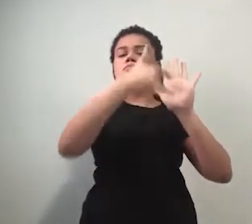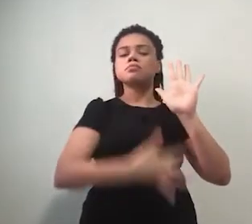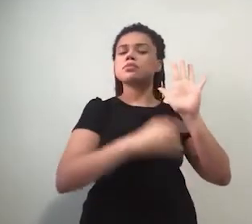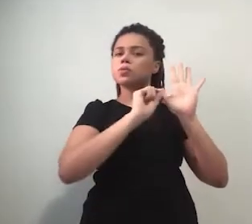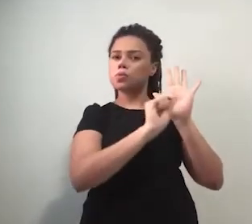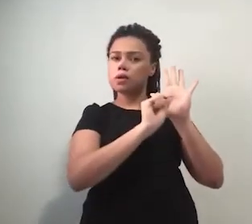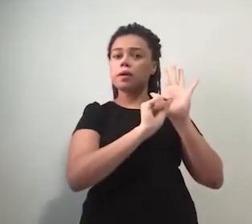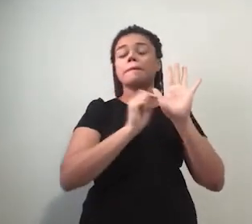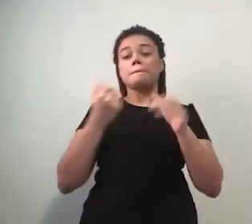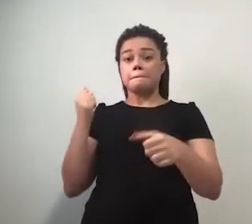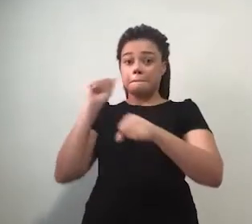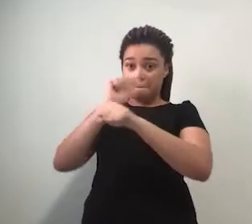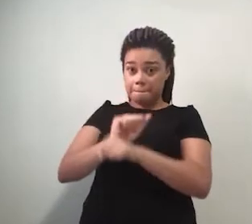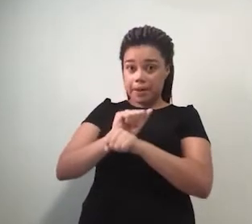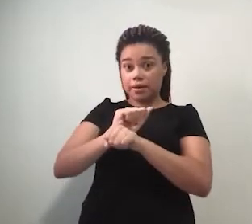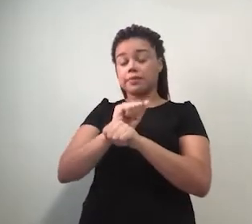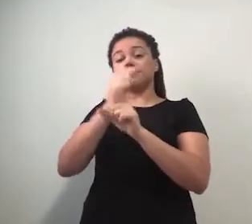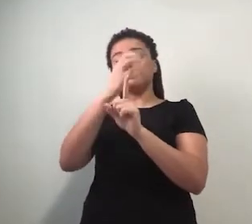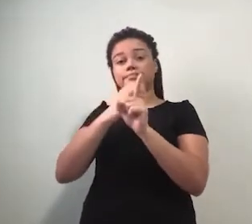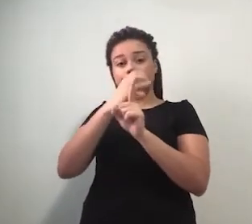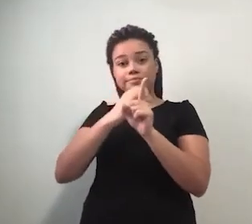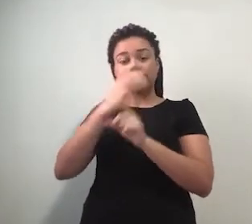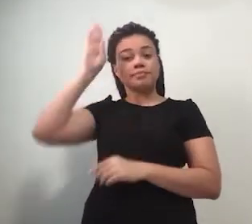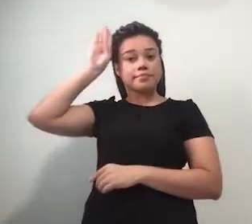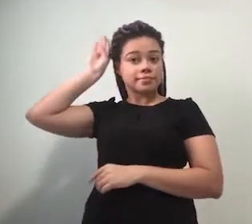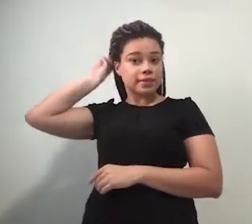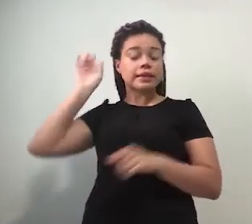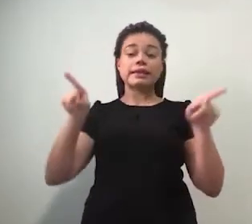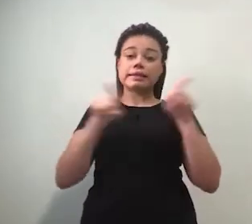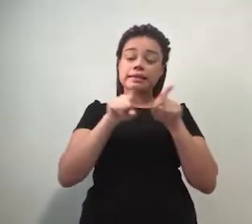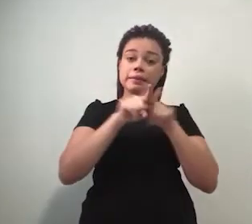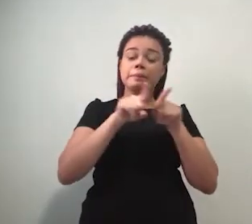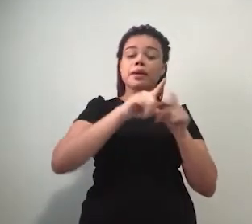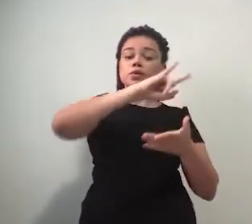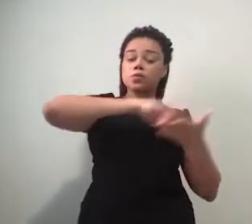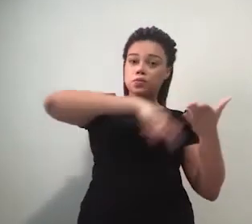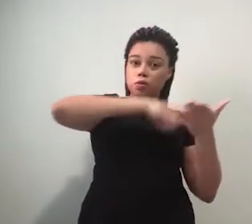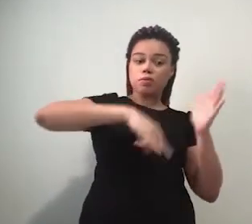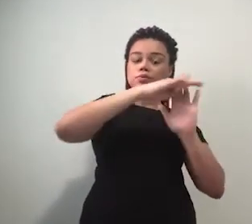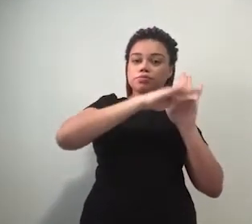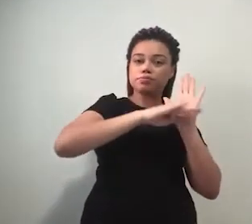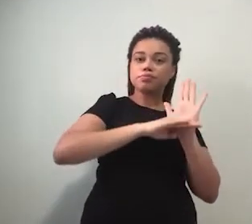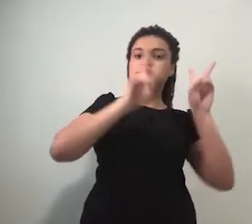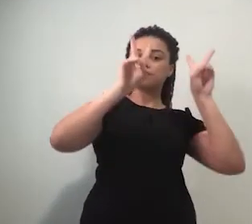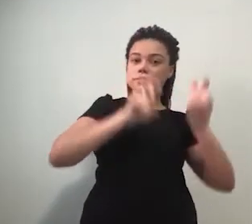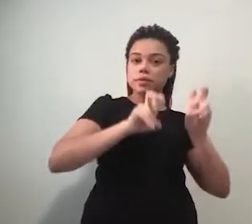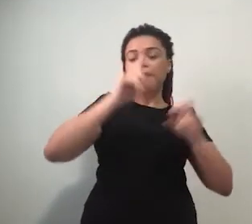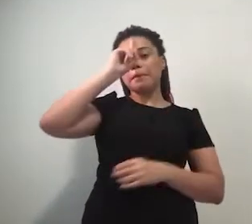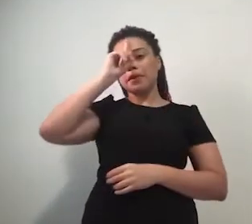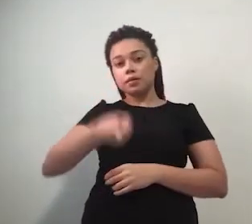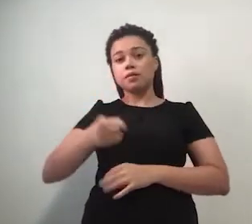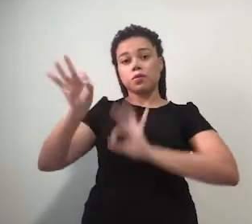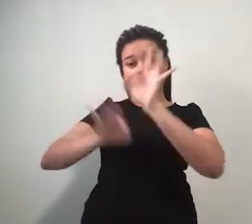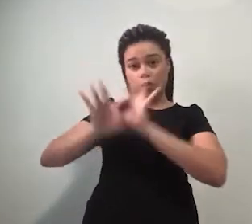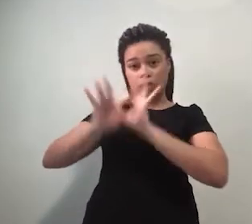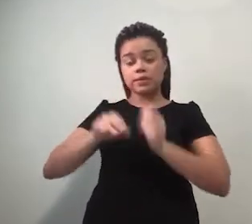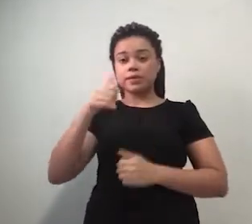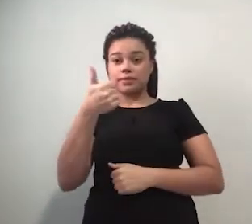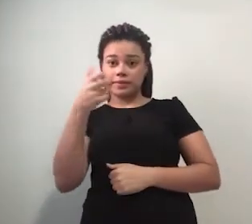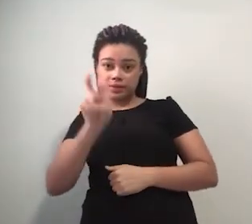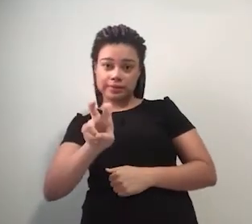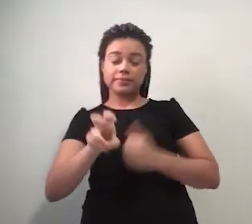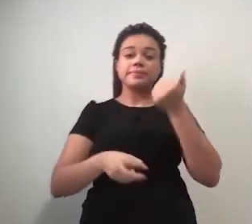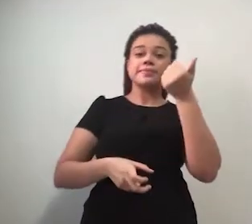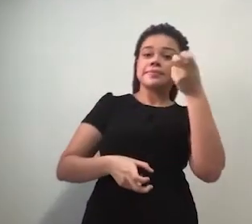por tempo indeterminado. Nesta mesma resolução, determinei também que, a cada 15